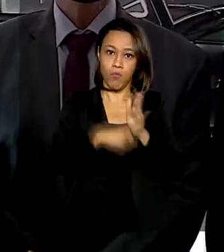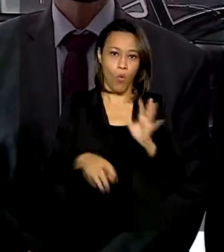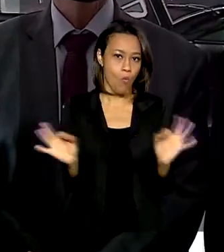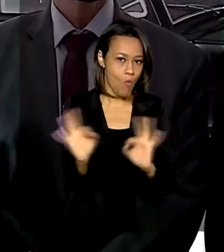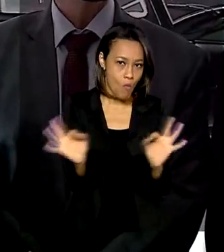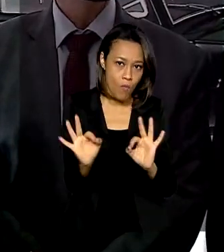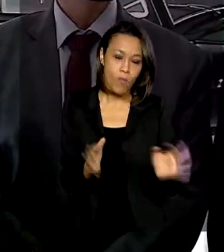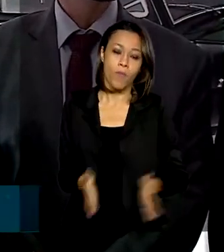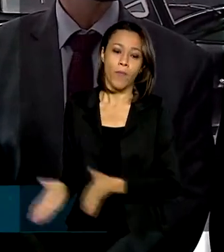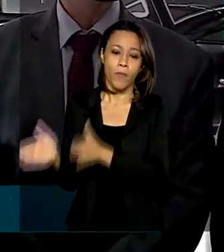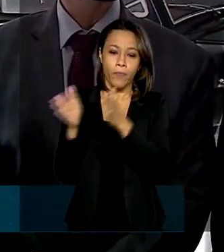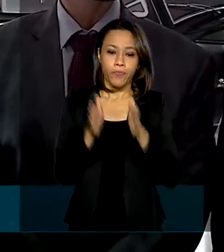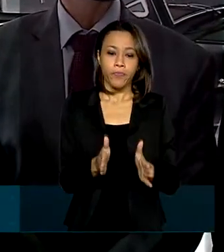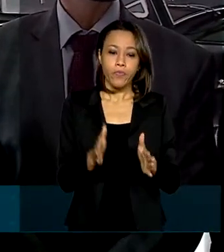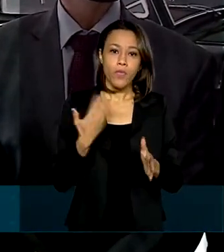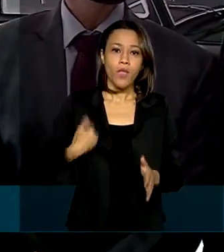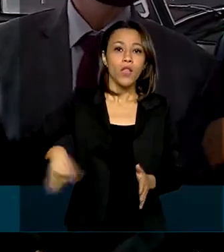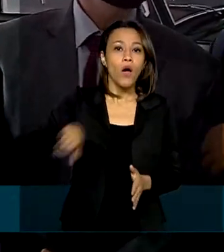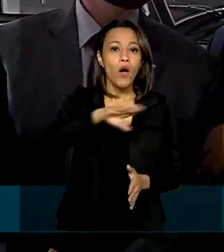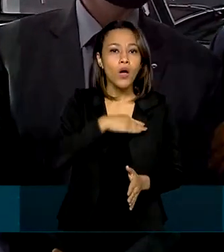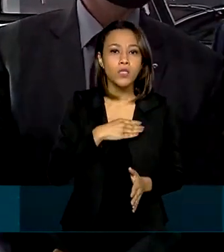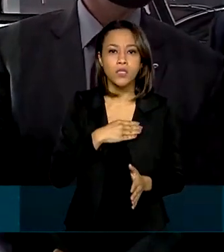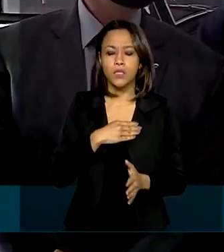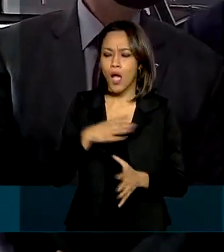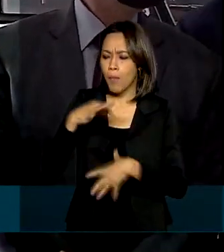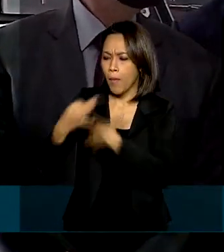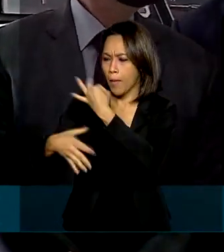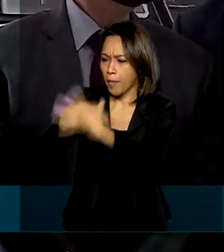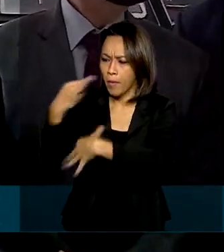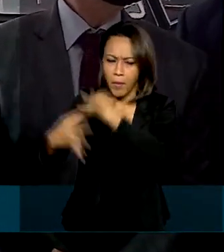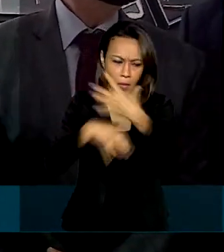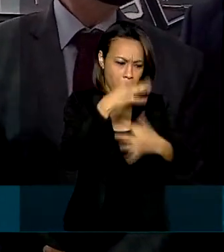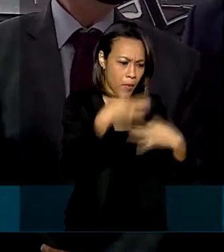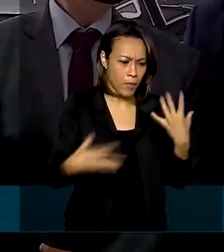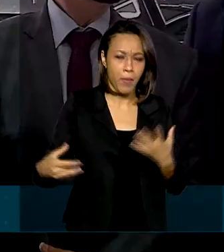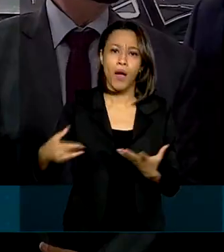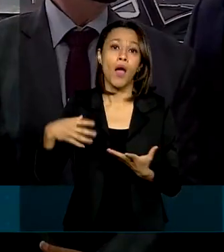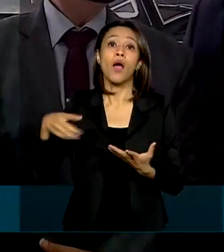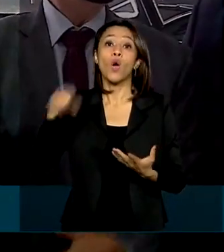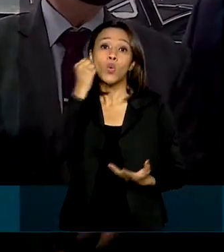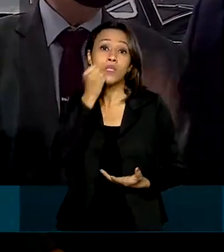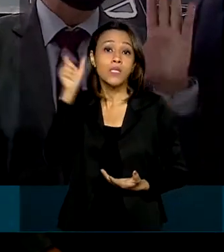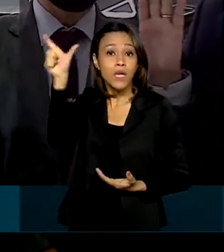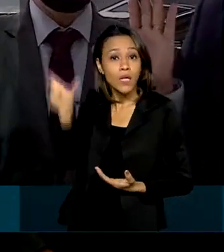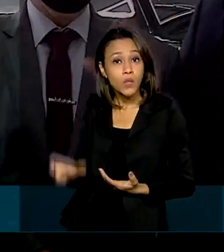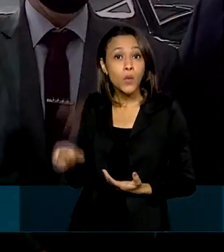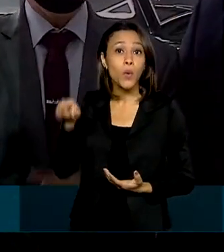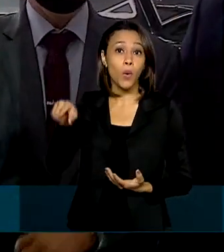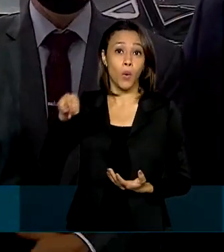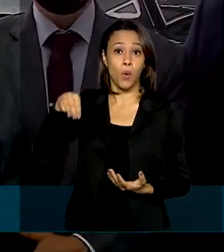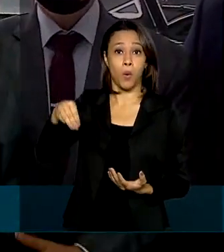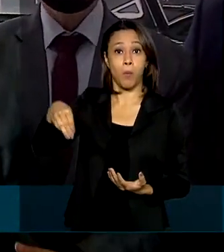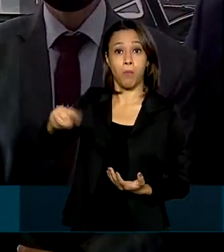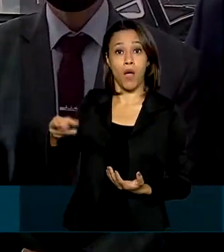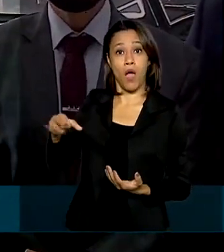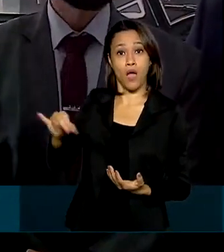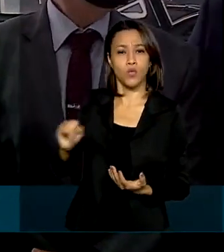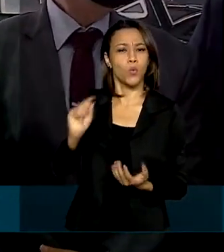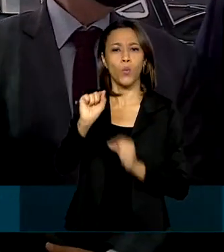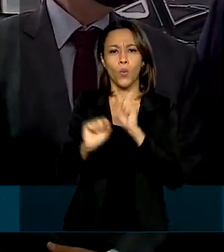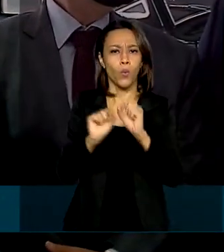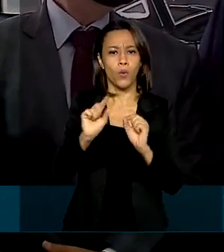Nós estamos construindo o senador Márcio Bittar, o texto do Pacto Federativo,